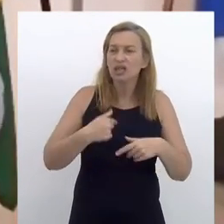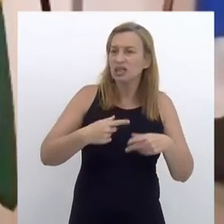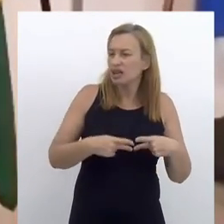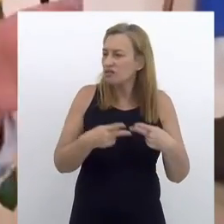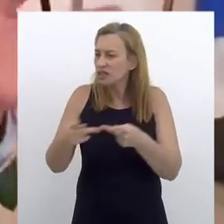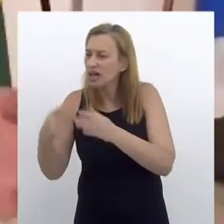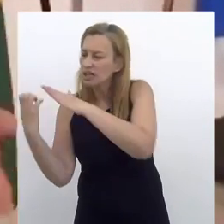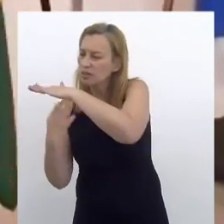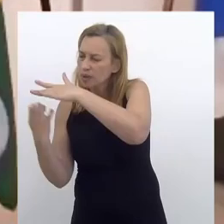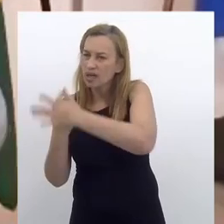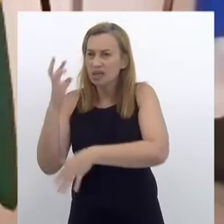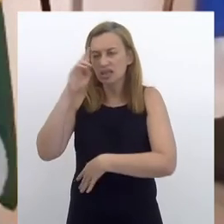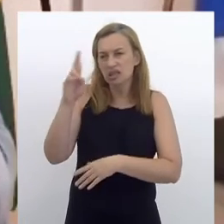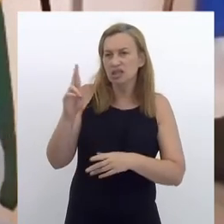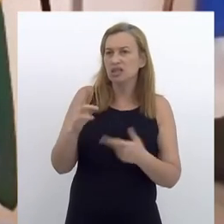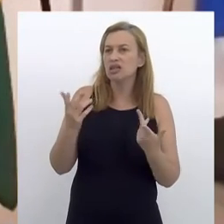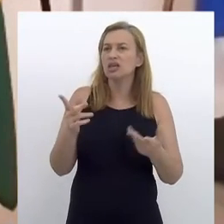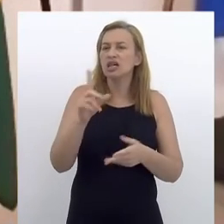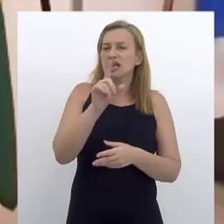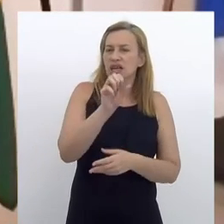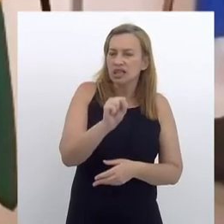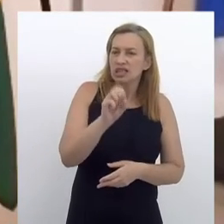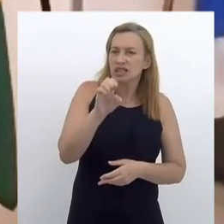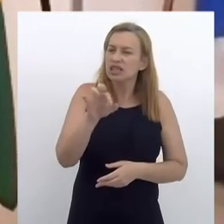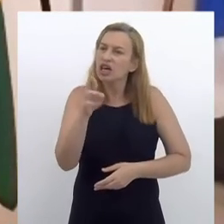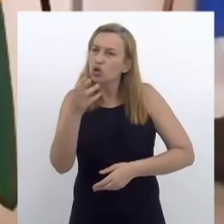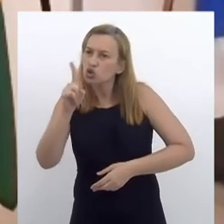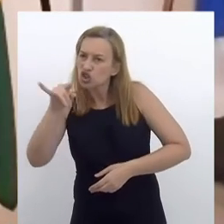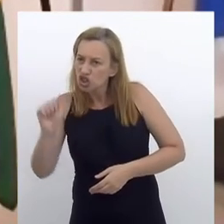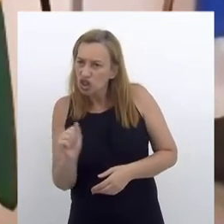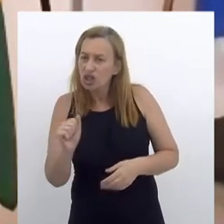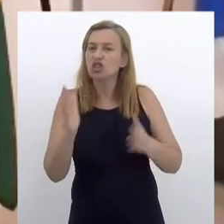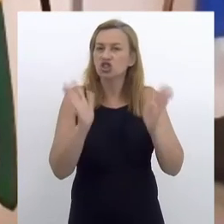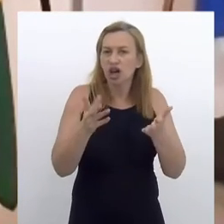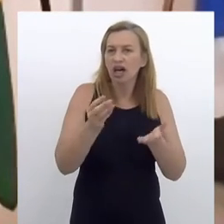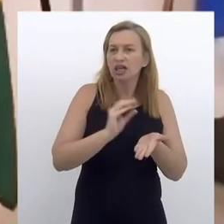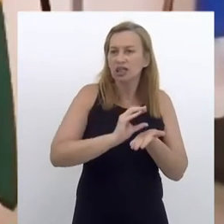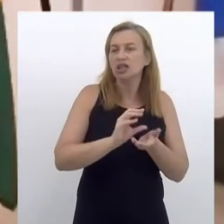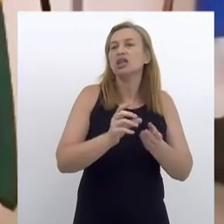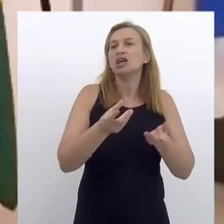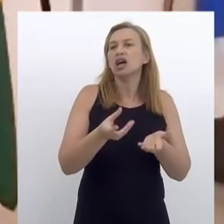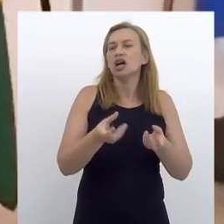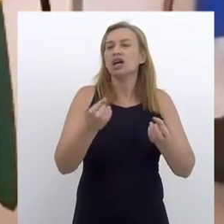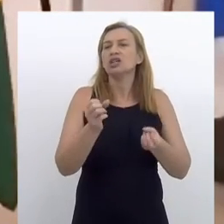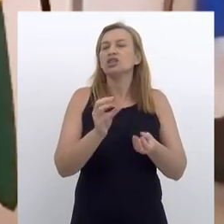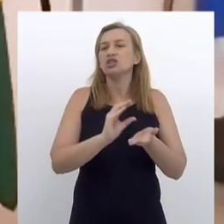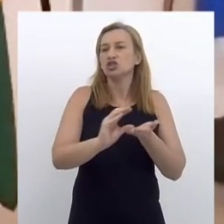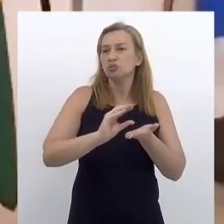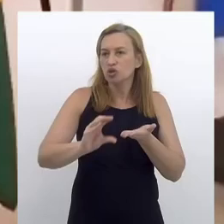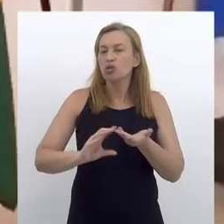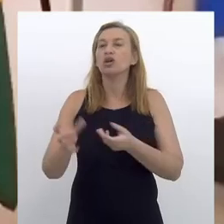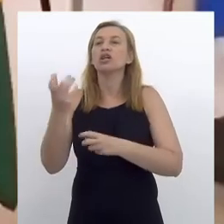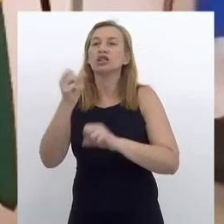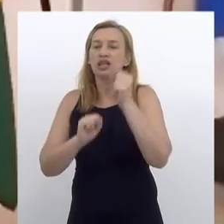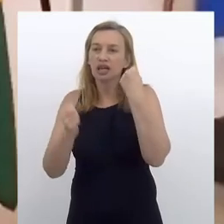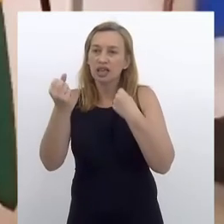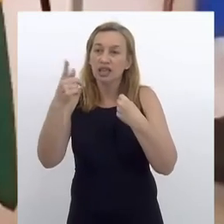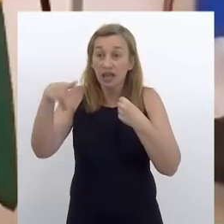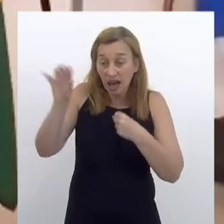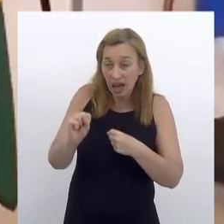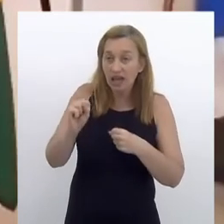eu falo com todo mundo, eu tenho ido a empresários, já fui o pessoal da siderurgia, já fui a distribuidora de gás,